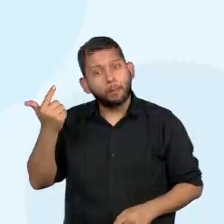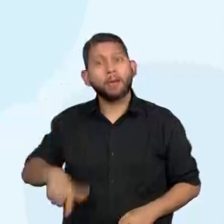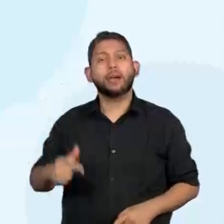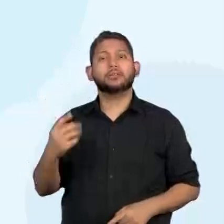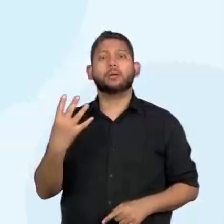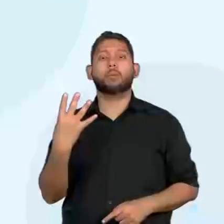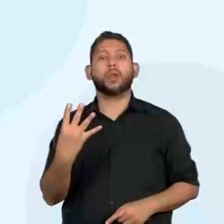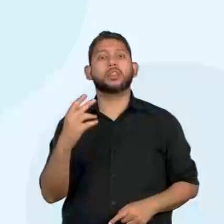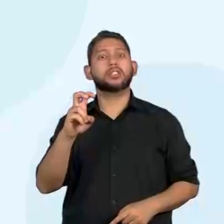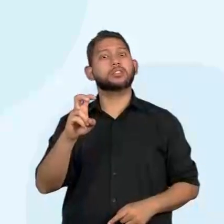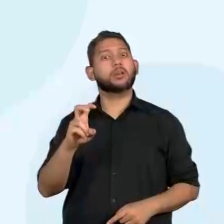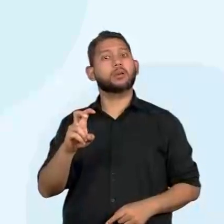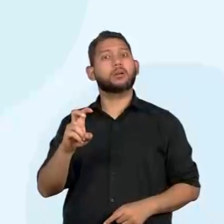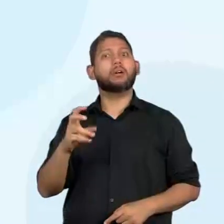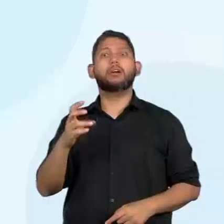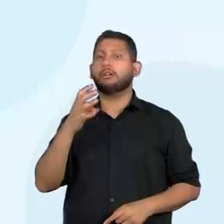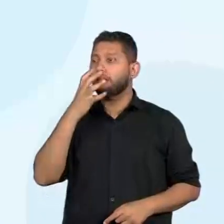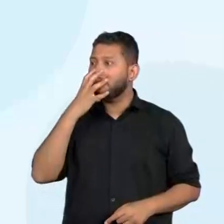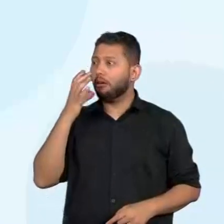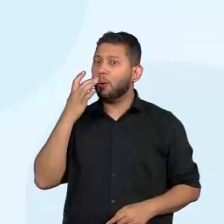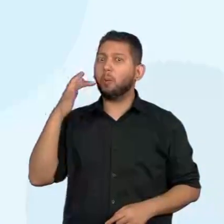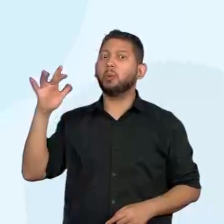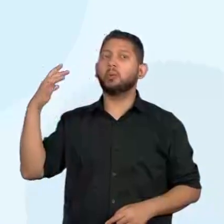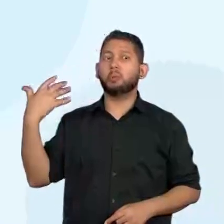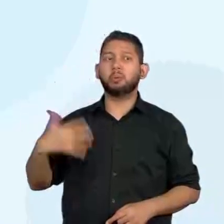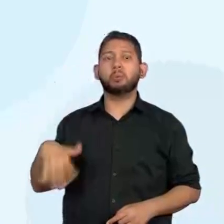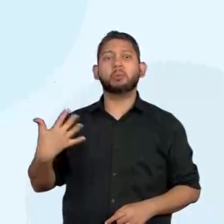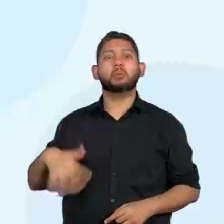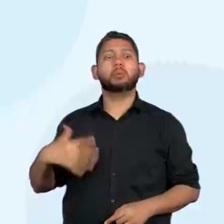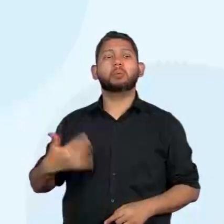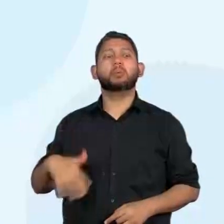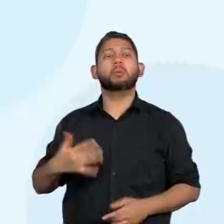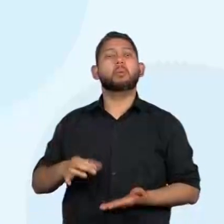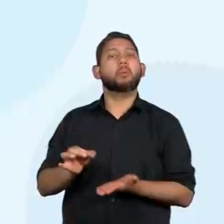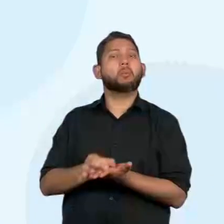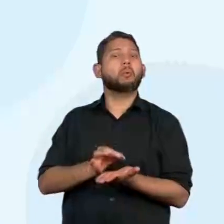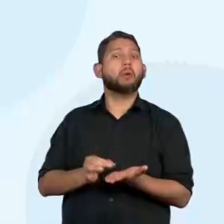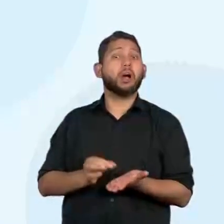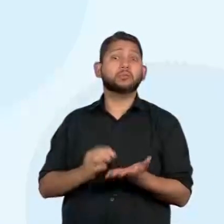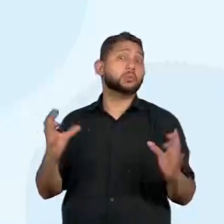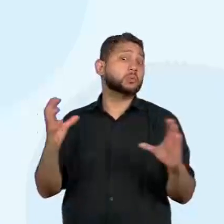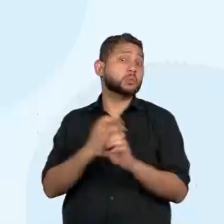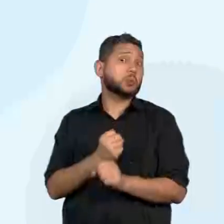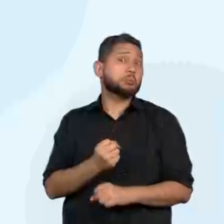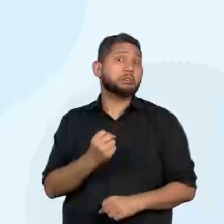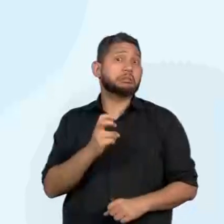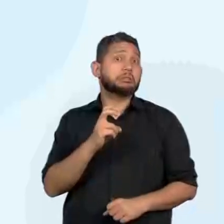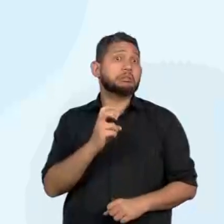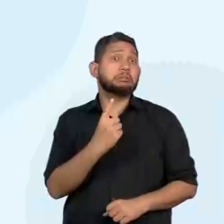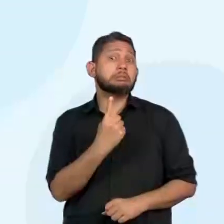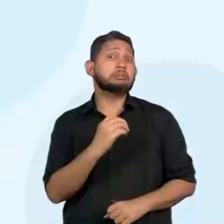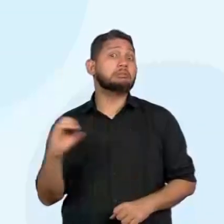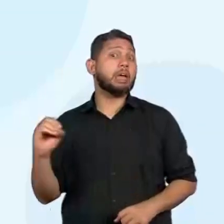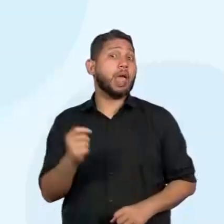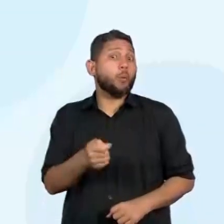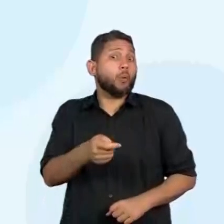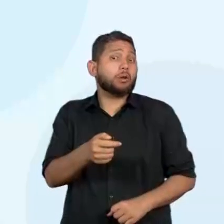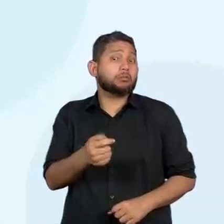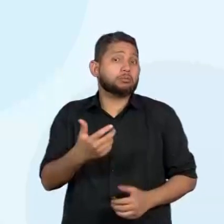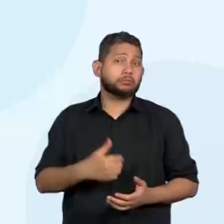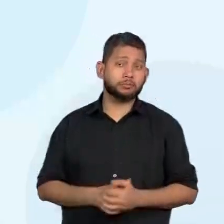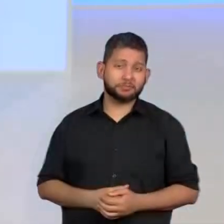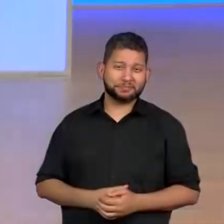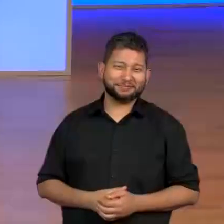moedas douradas. Olha só, professor. Quase 100 moedas, então, aí, né, Prô? Isso mesmo, então, como